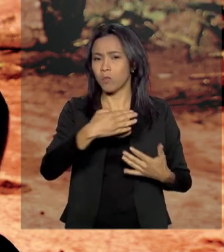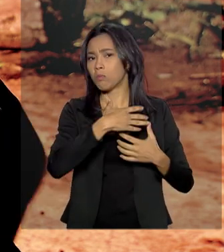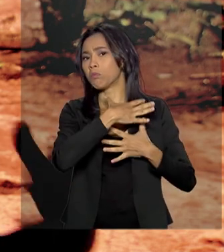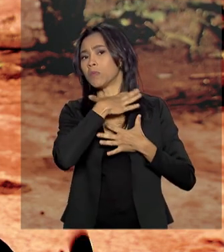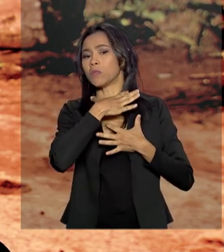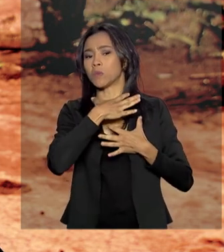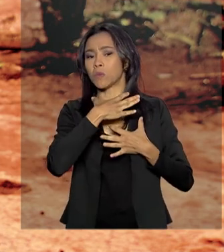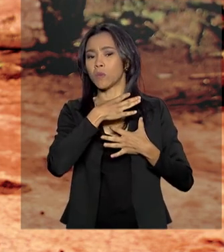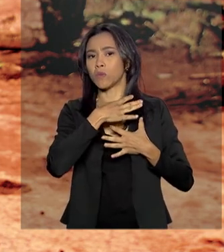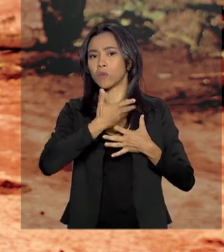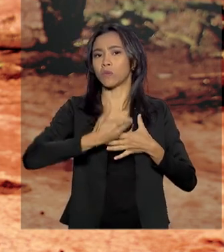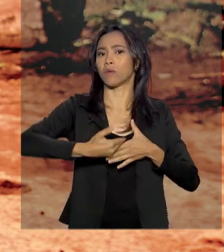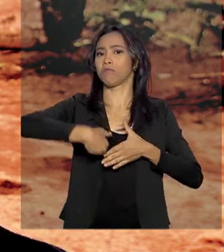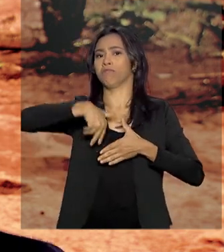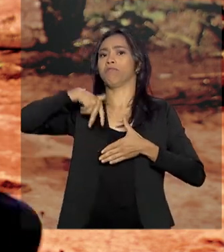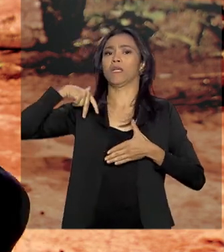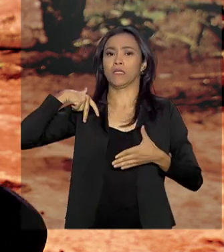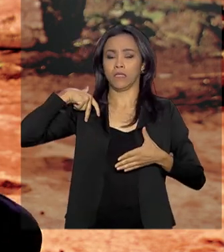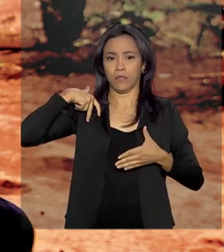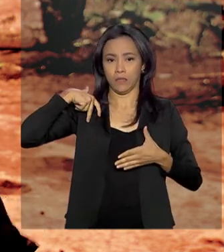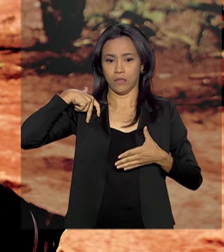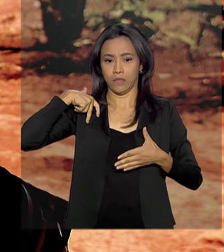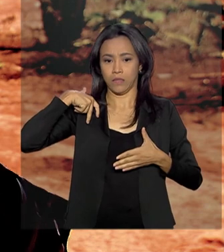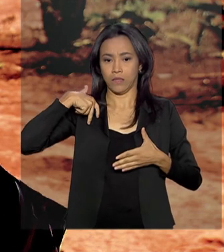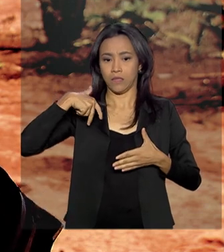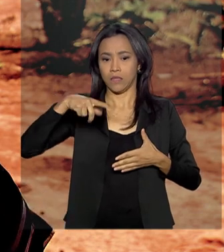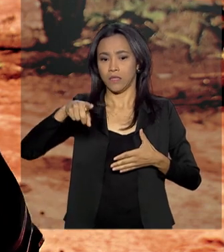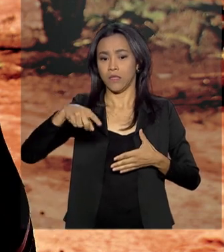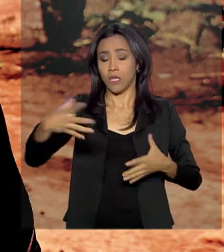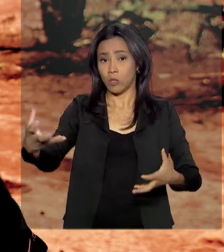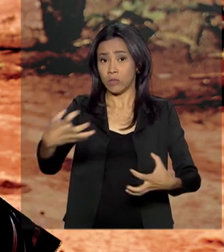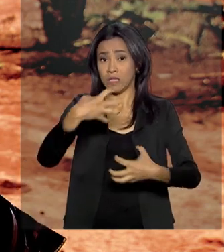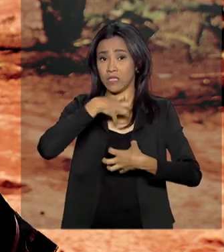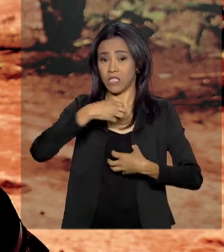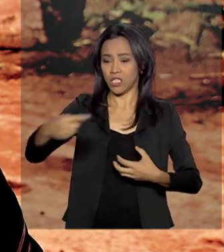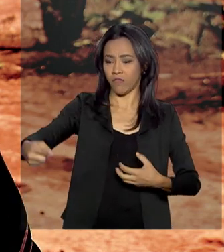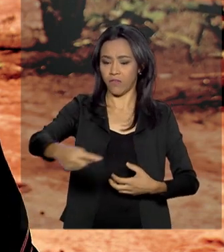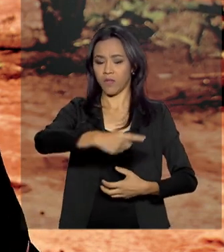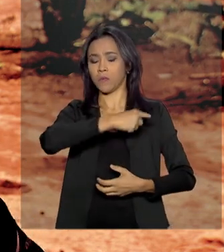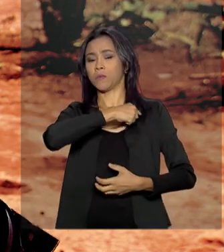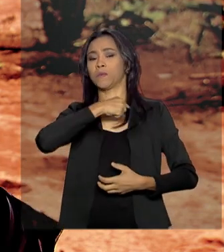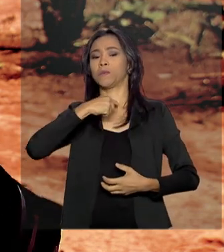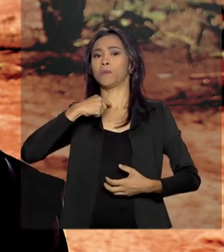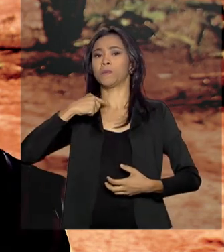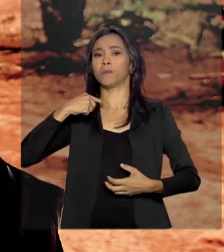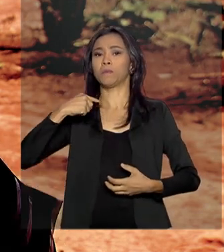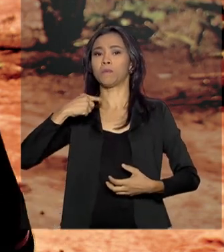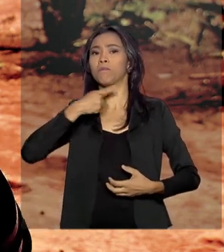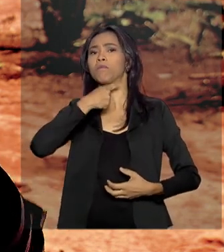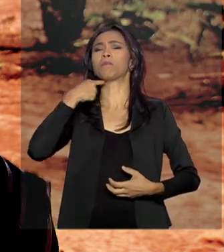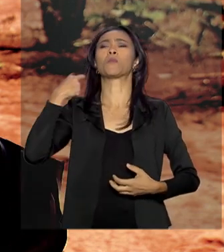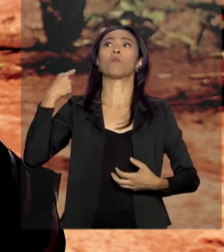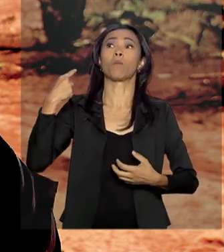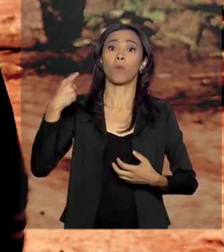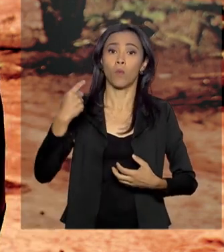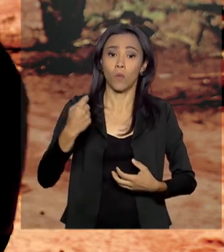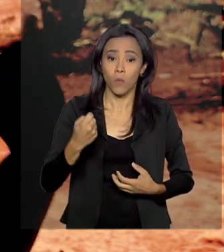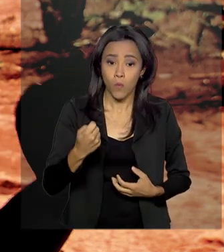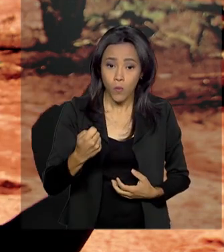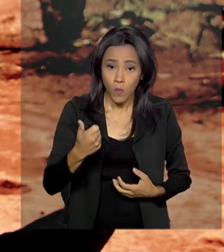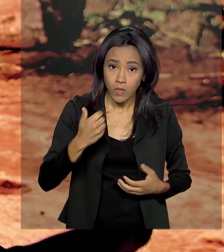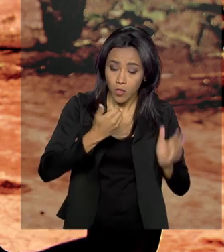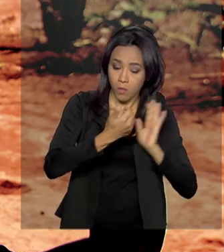fui para trás e desviei, aí eu senti a faca passando aqui debaixo do meu queixo. Quando passou, eu